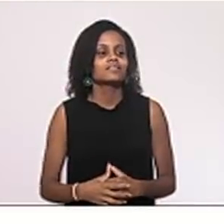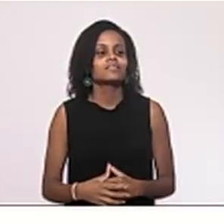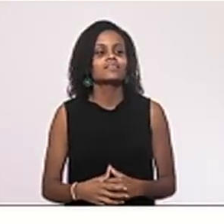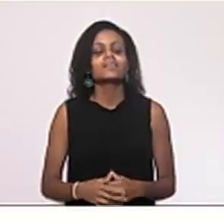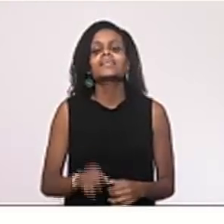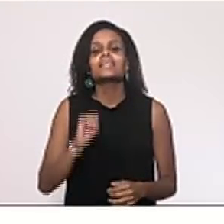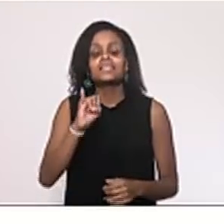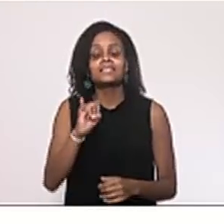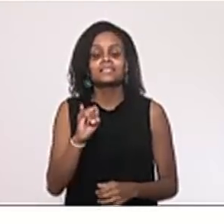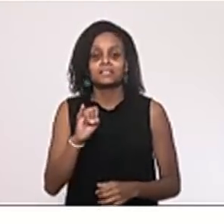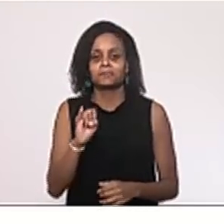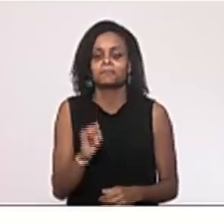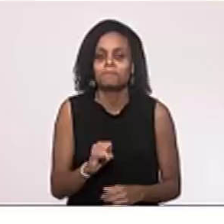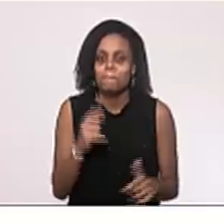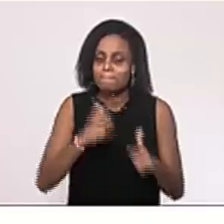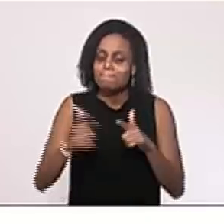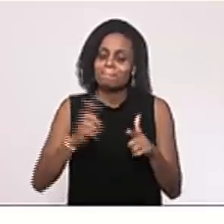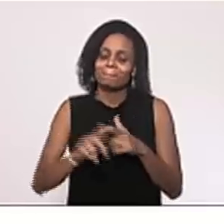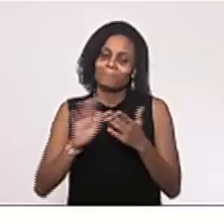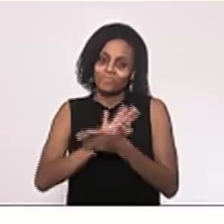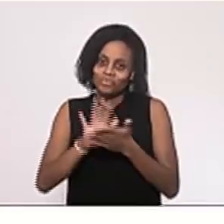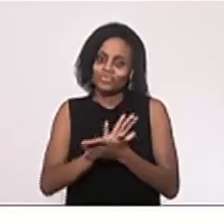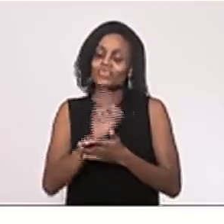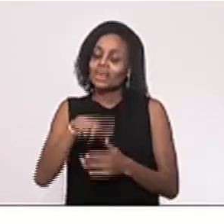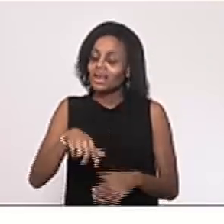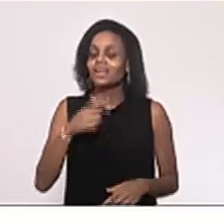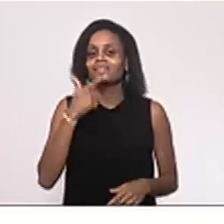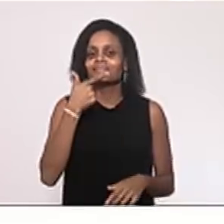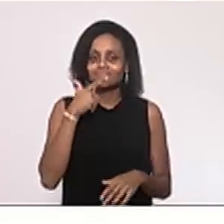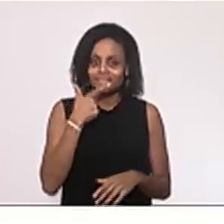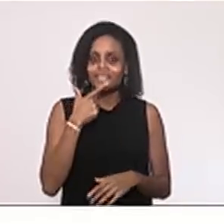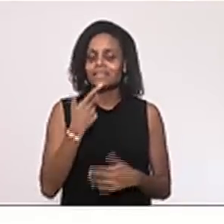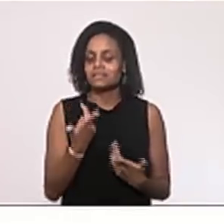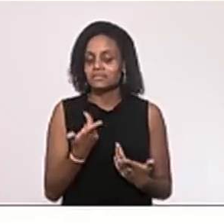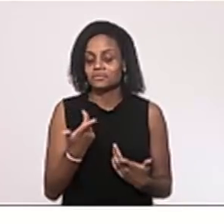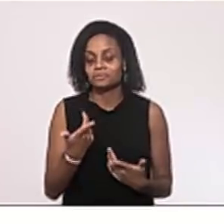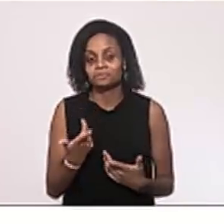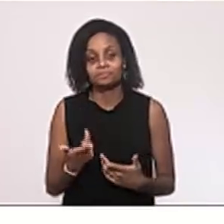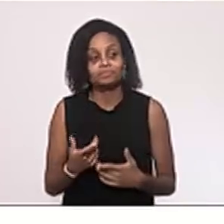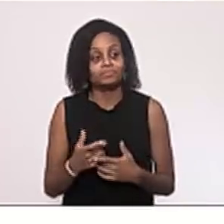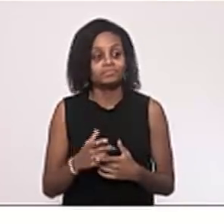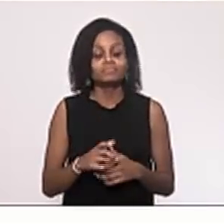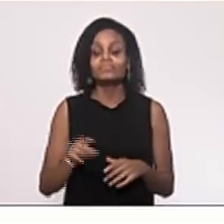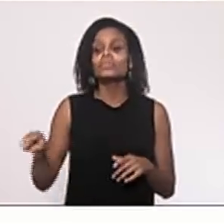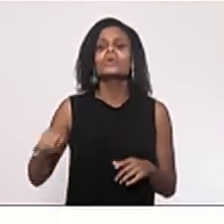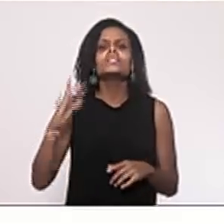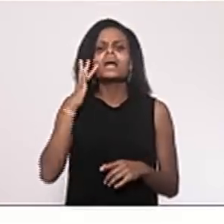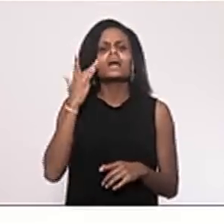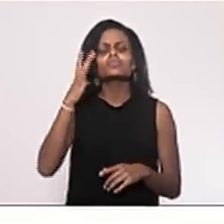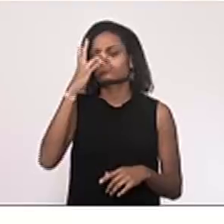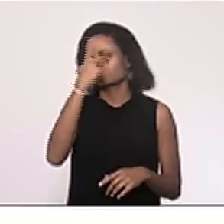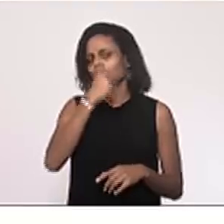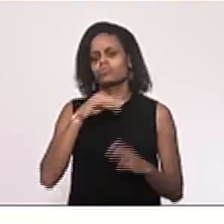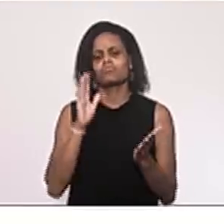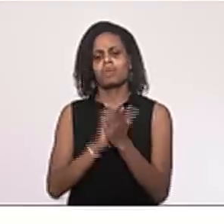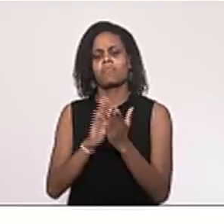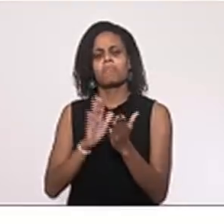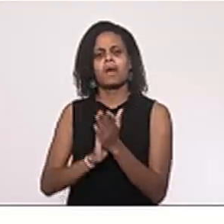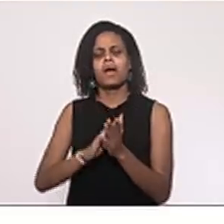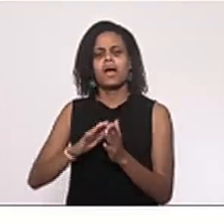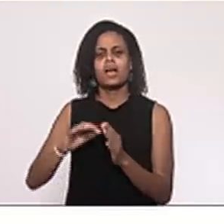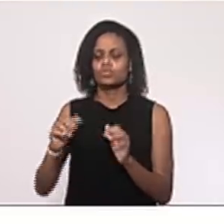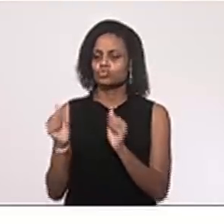trágico. Na verdade, posar ao lado dos maiores fascínoras desse Estado, eles acham bonito e aplaudem. Agora,